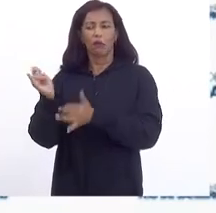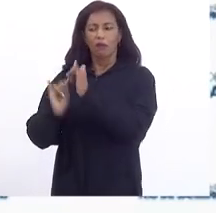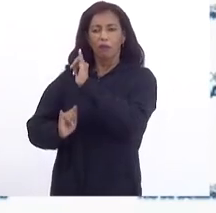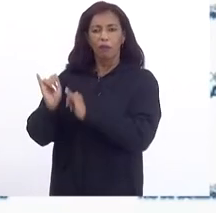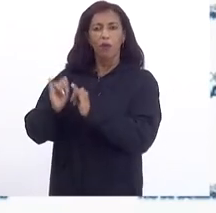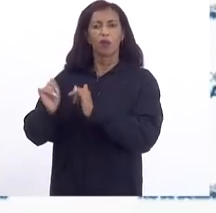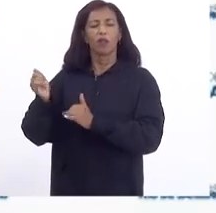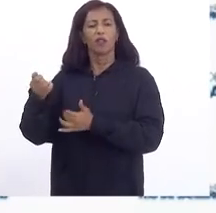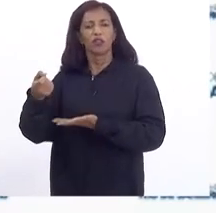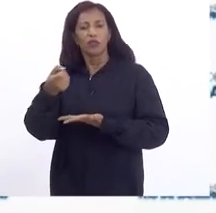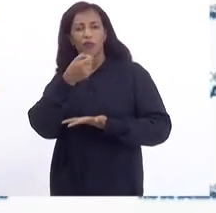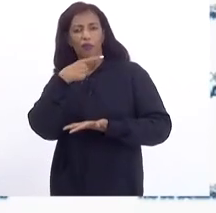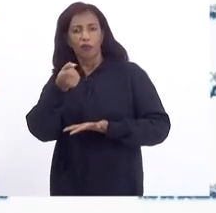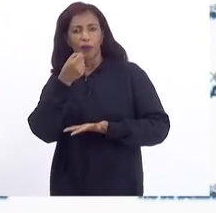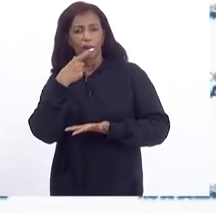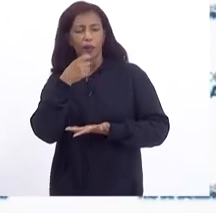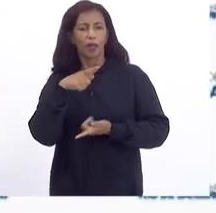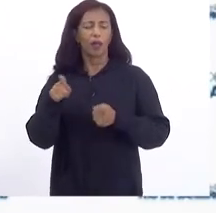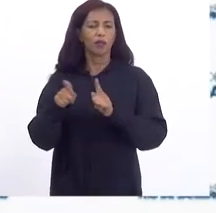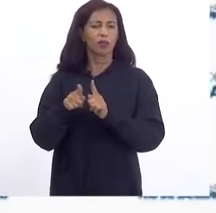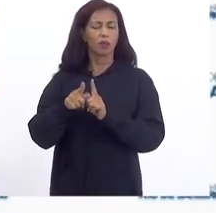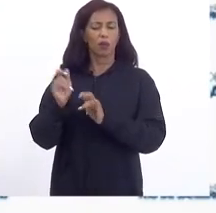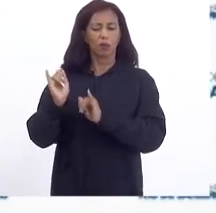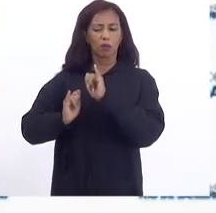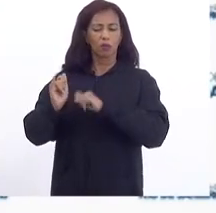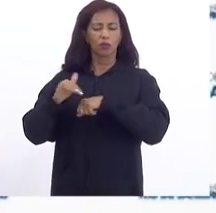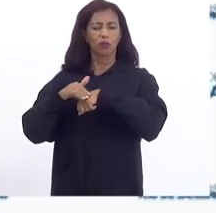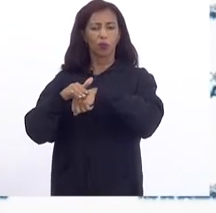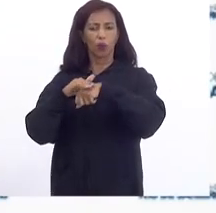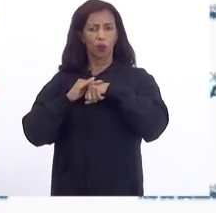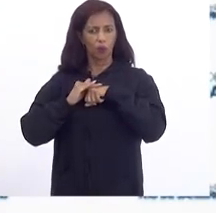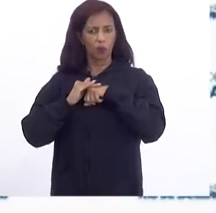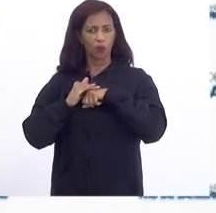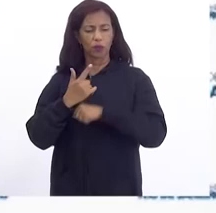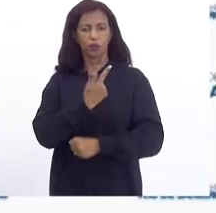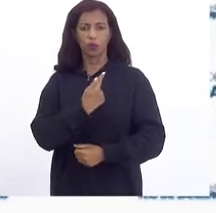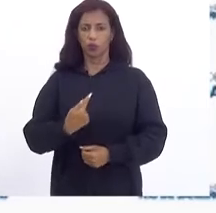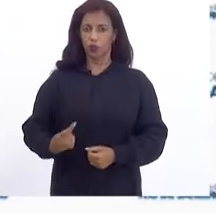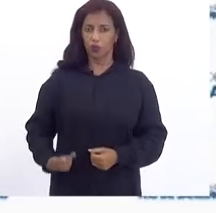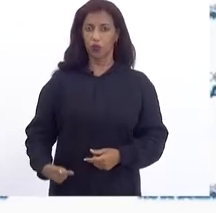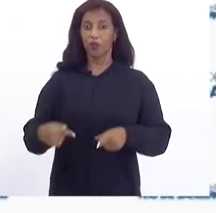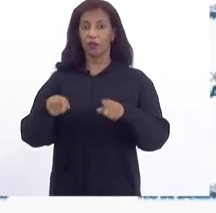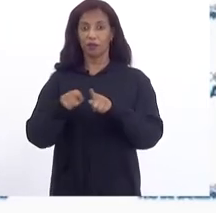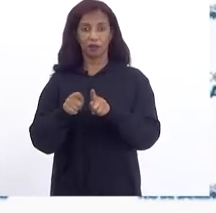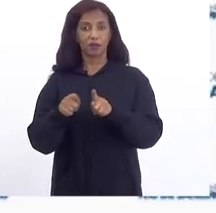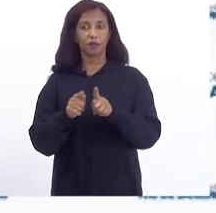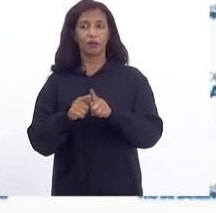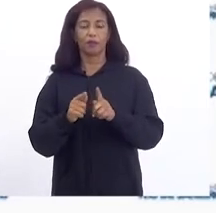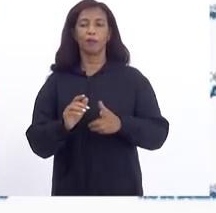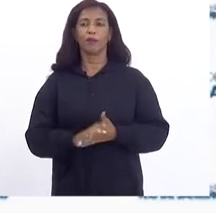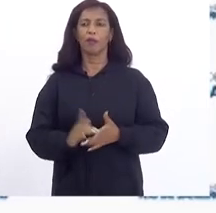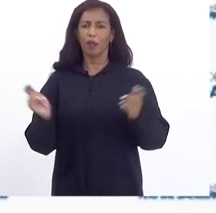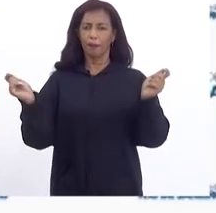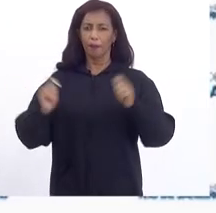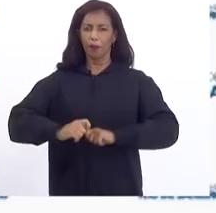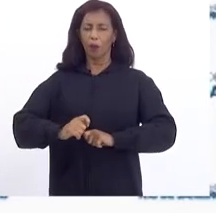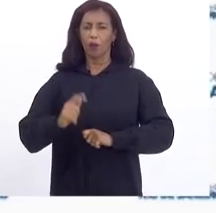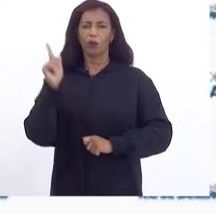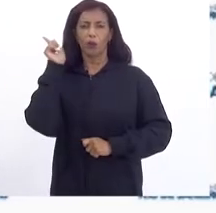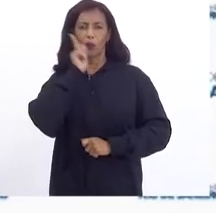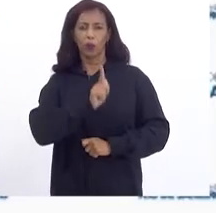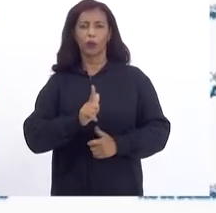Recentemente Uma grande indústria Já esteve conversando Aqui com o governo E é possível Que ela